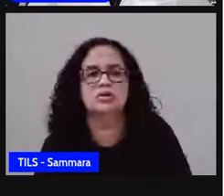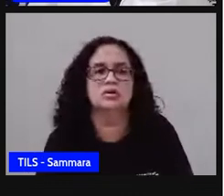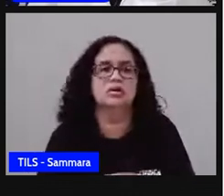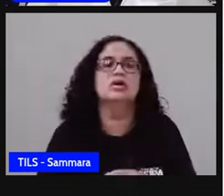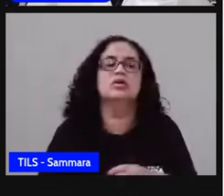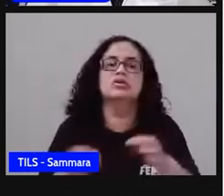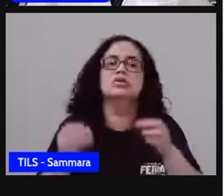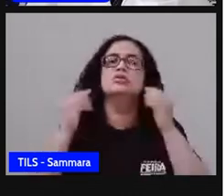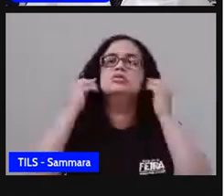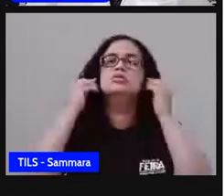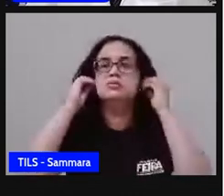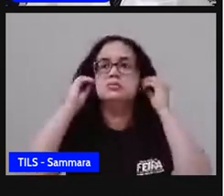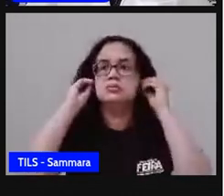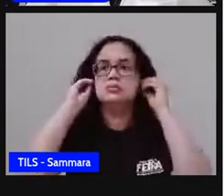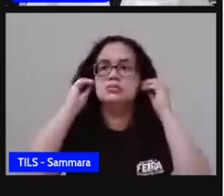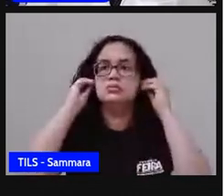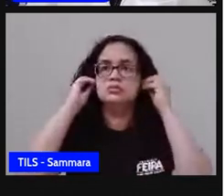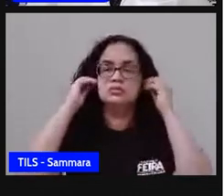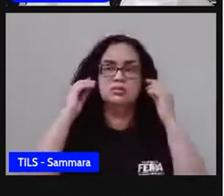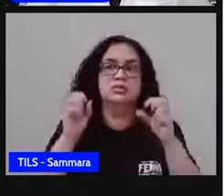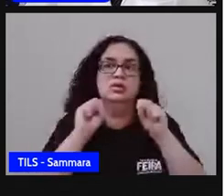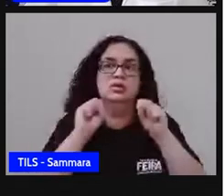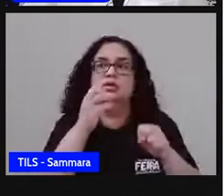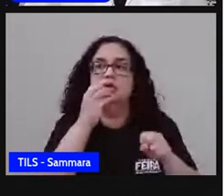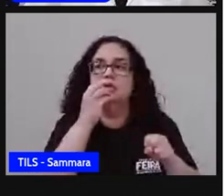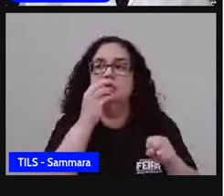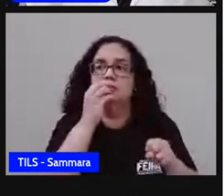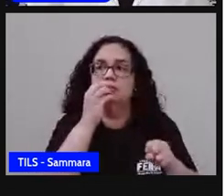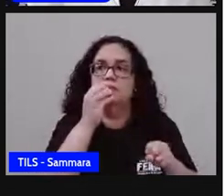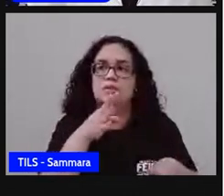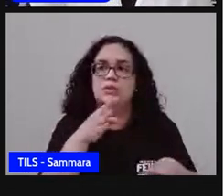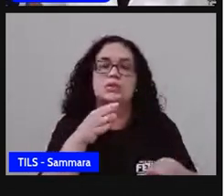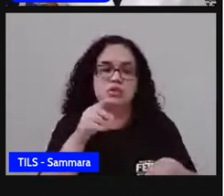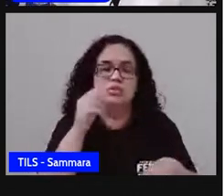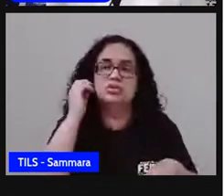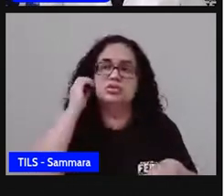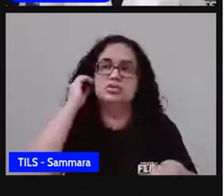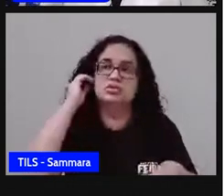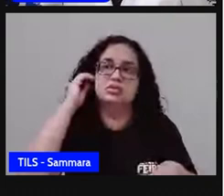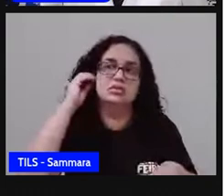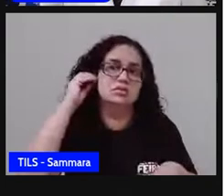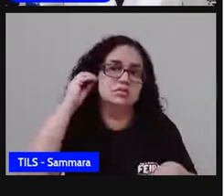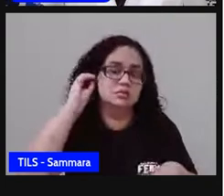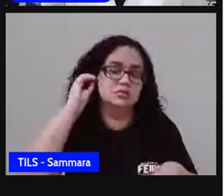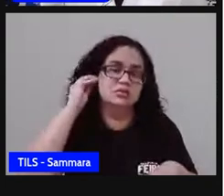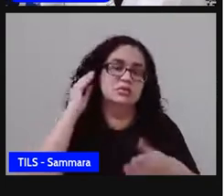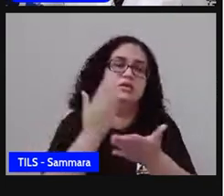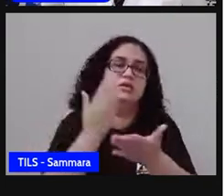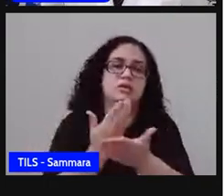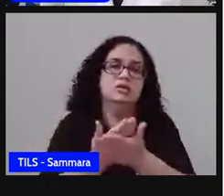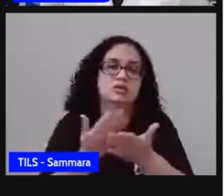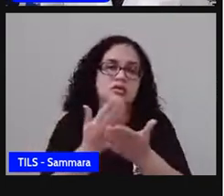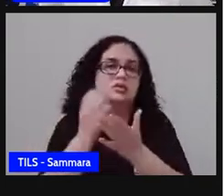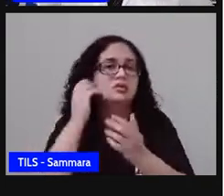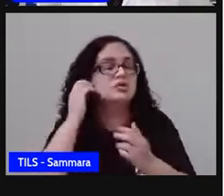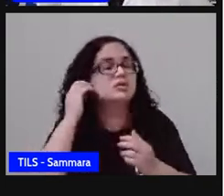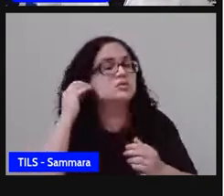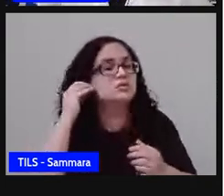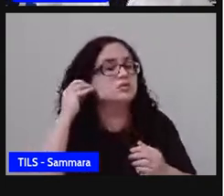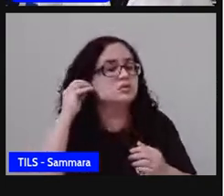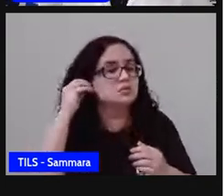Beleza? Bom, essa foi a nossa aula de hoje, né?